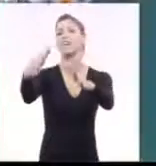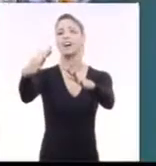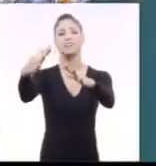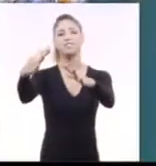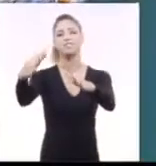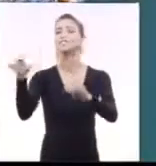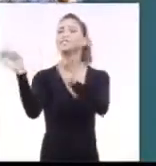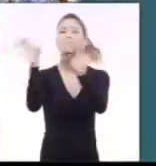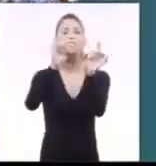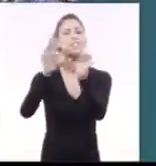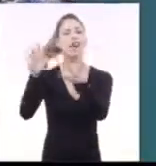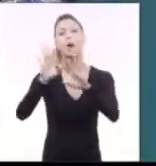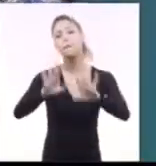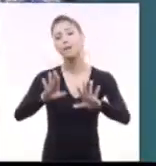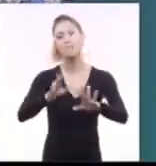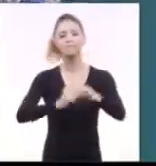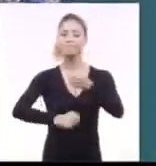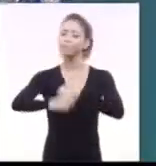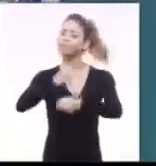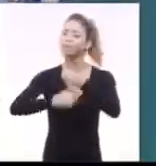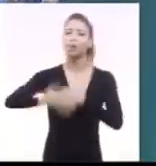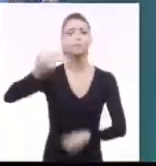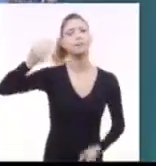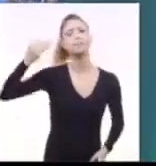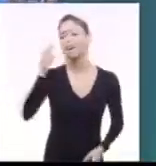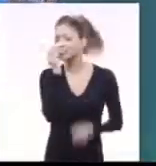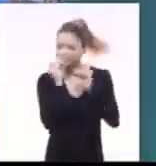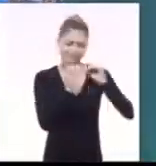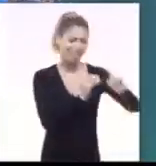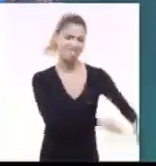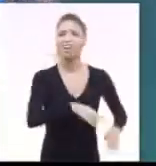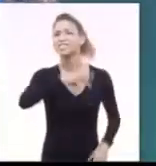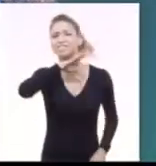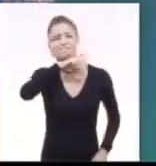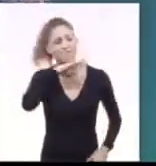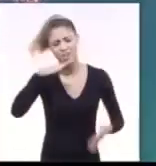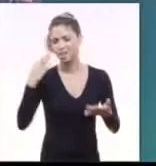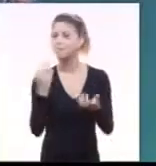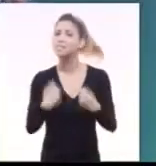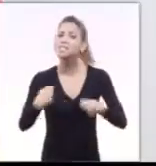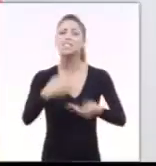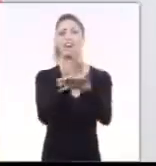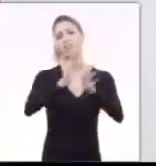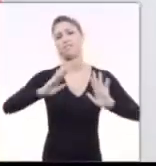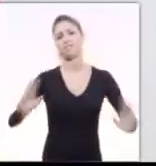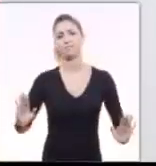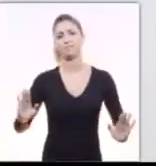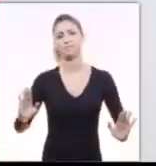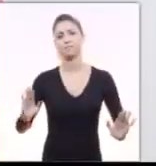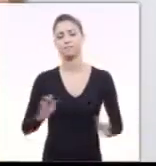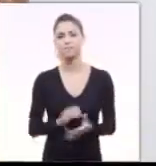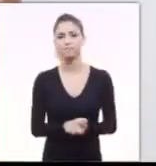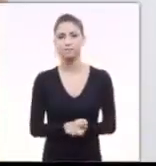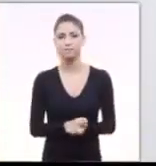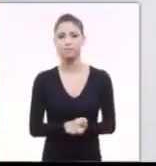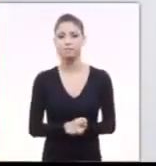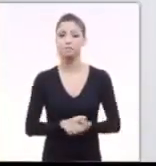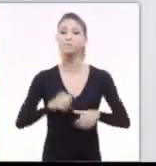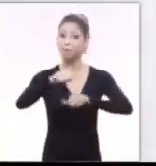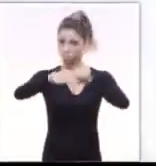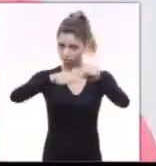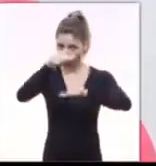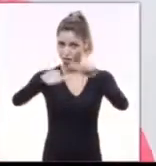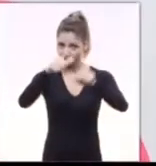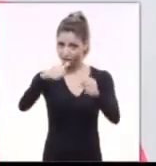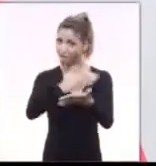Uma cidade única, mas que nos últimos anos vem sendo abandonada e maltratada. E precisamos dar um basta a